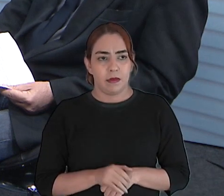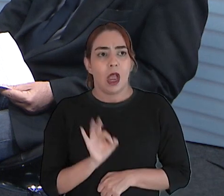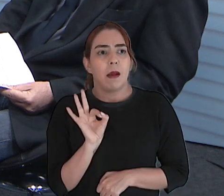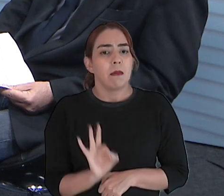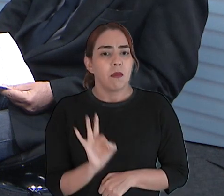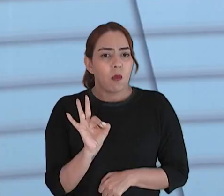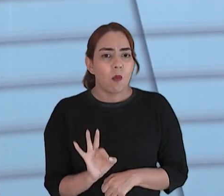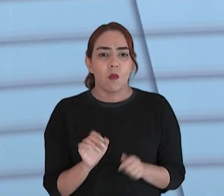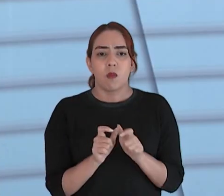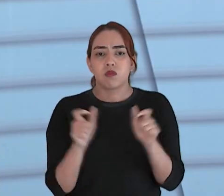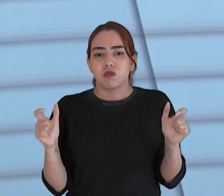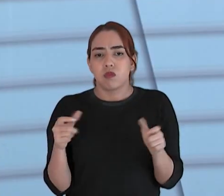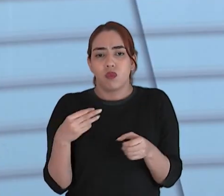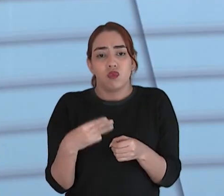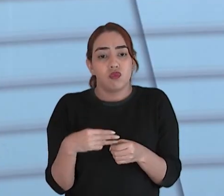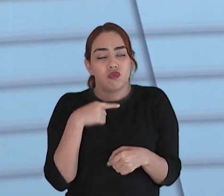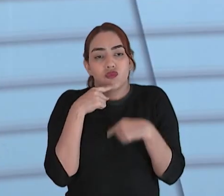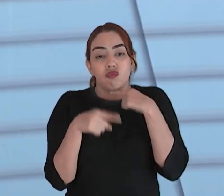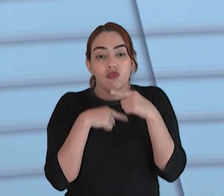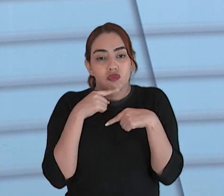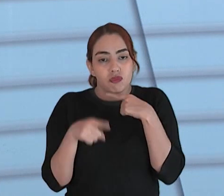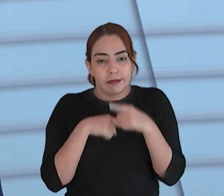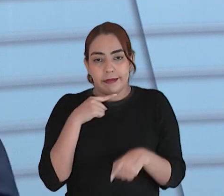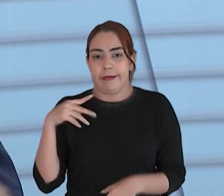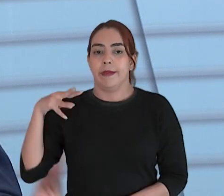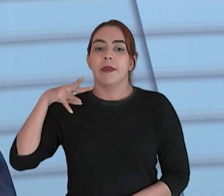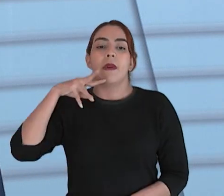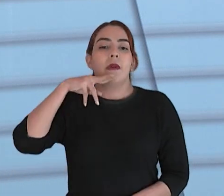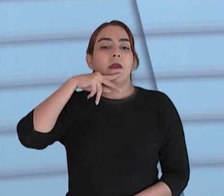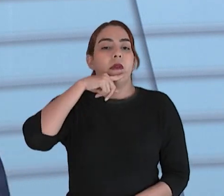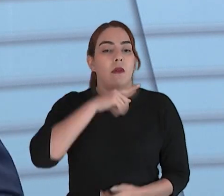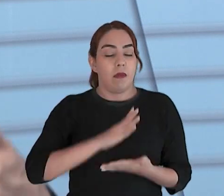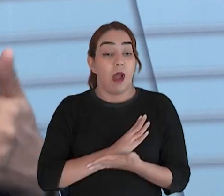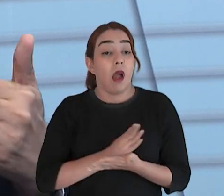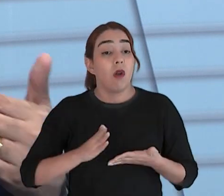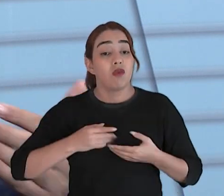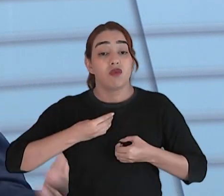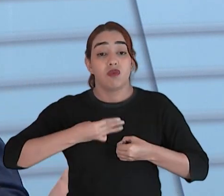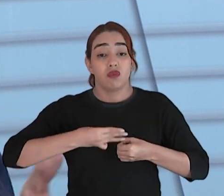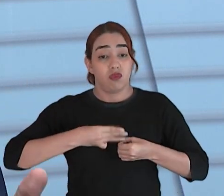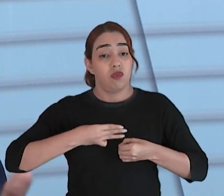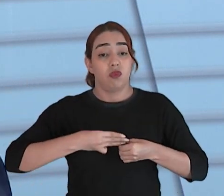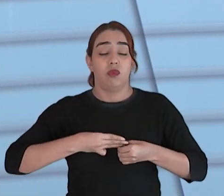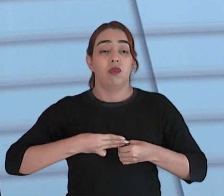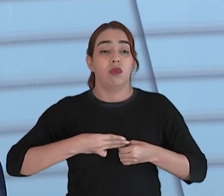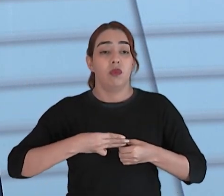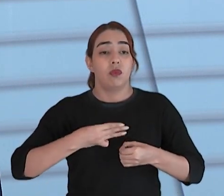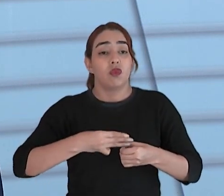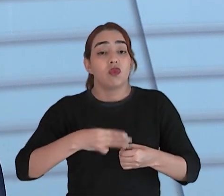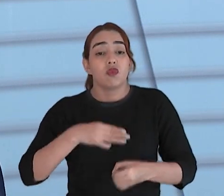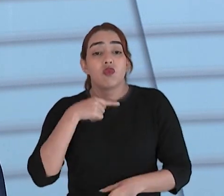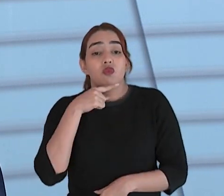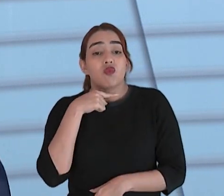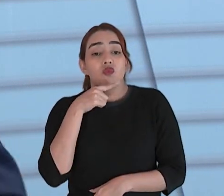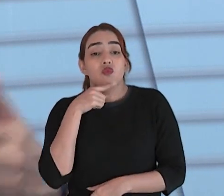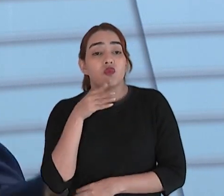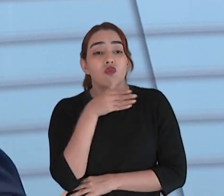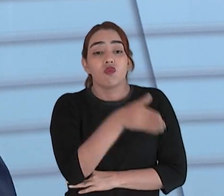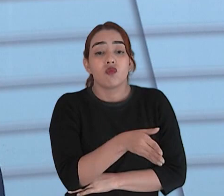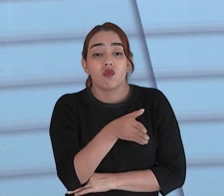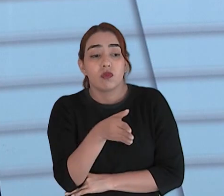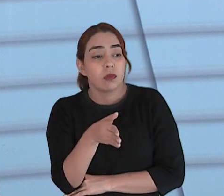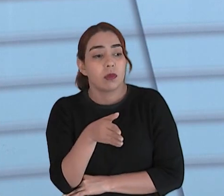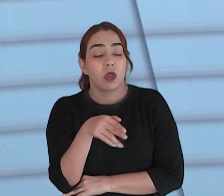municípios. É óbvio que não, a gente tem muitos municípios desses que a gente... Eu nem passei por eles ainda,